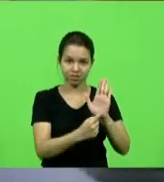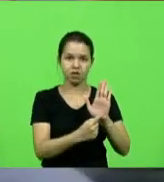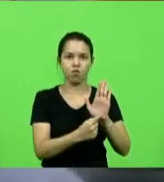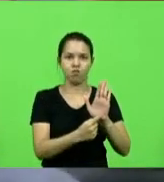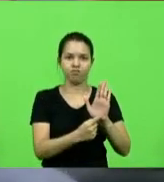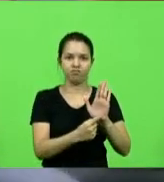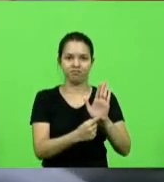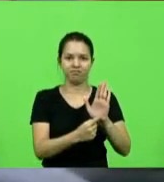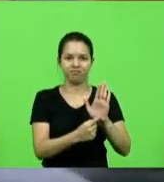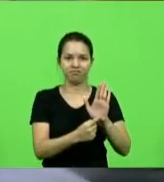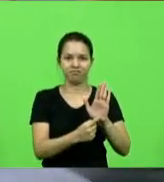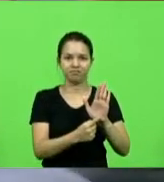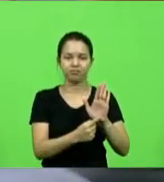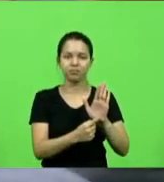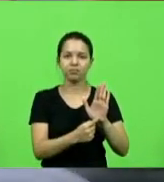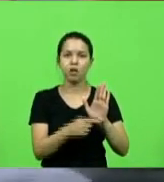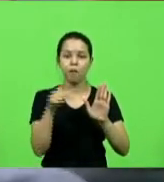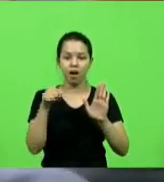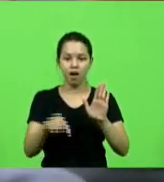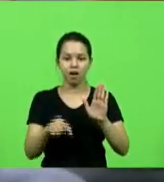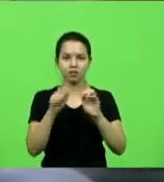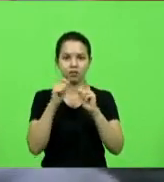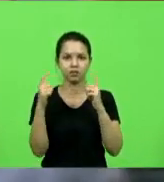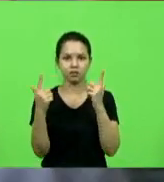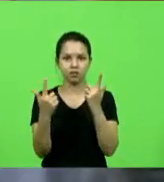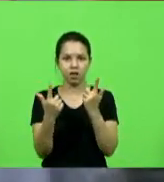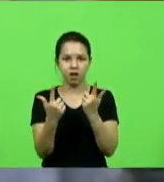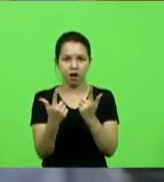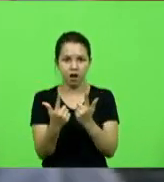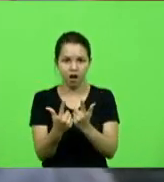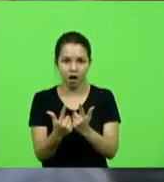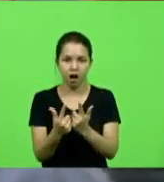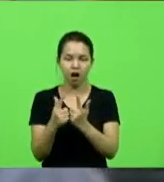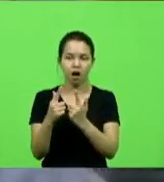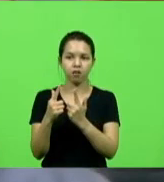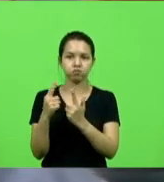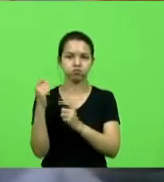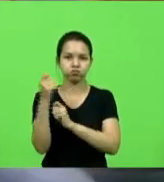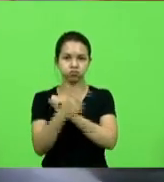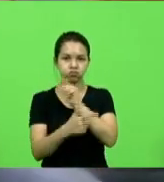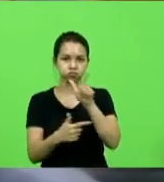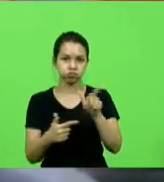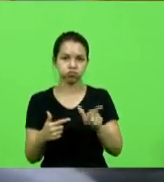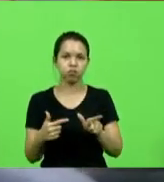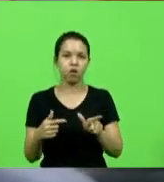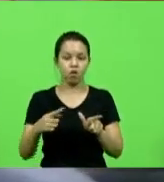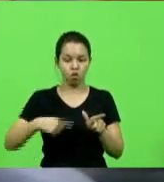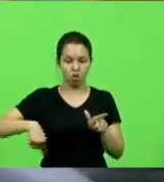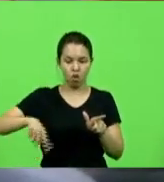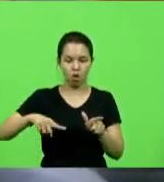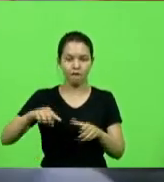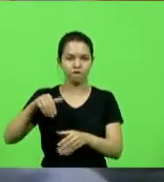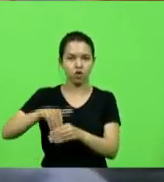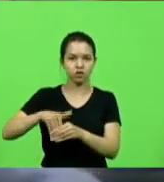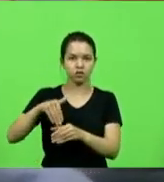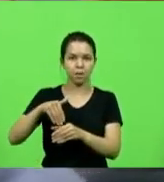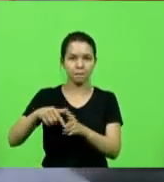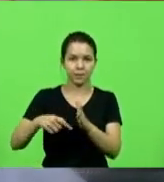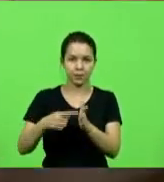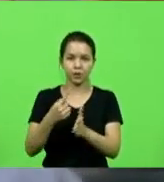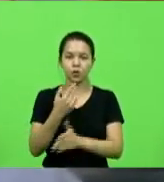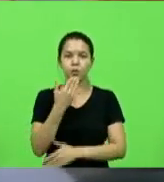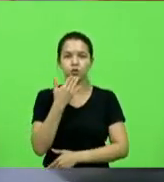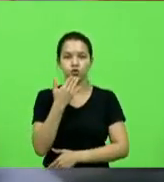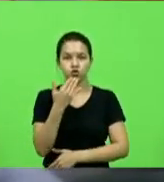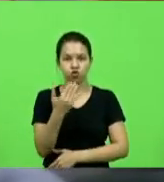essa casa foi alvo, após termos votado o primeiro pedido de prisão, que se